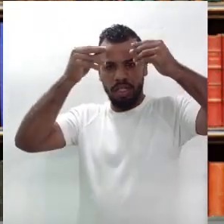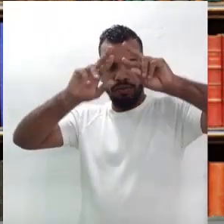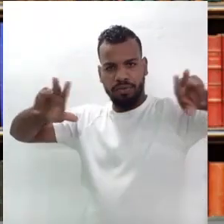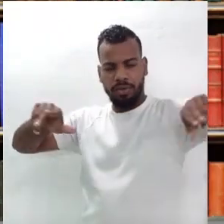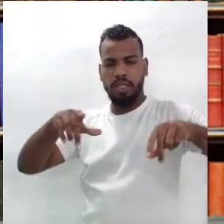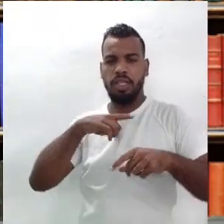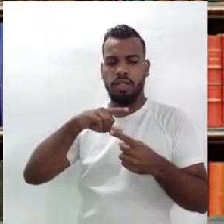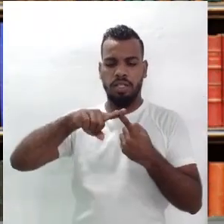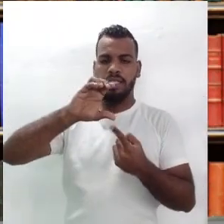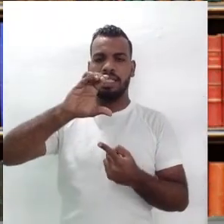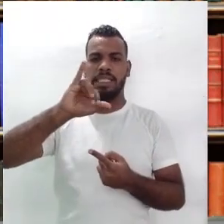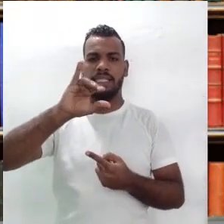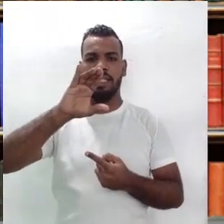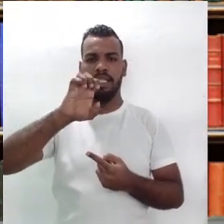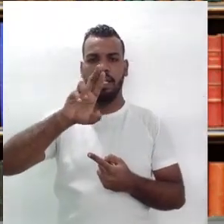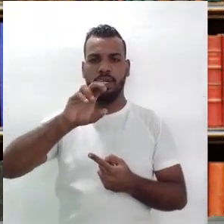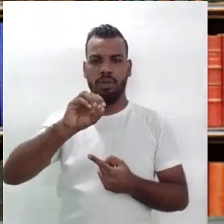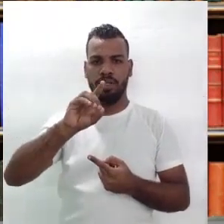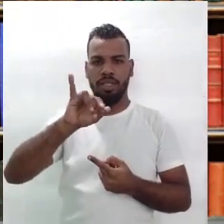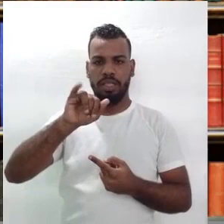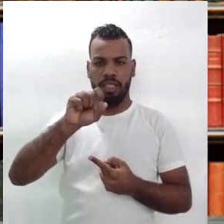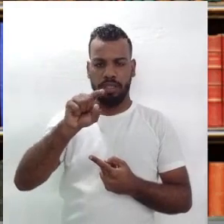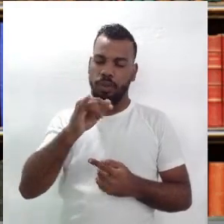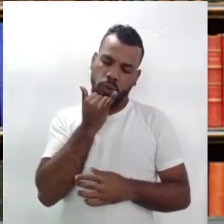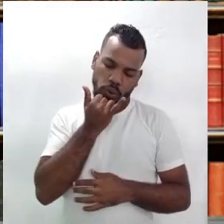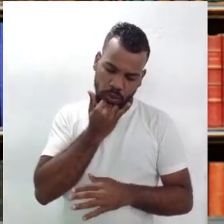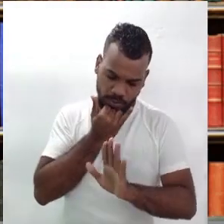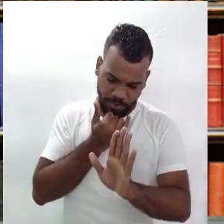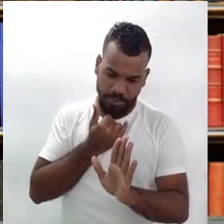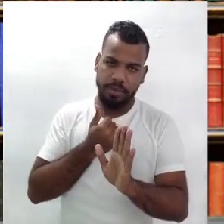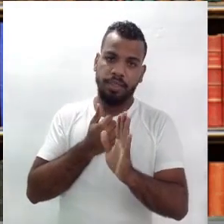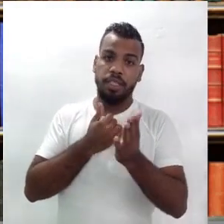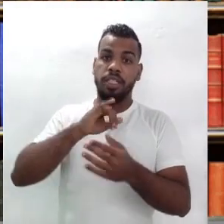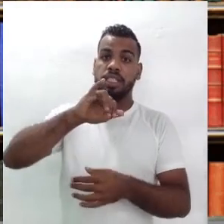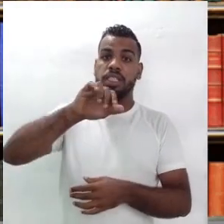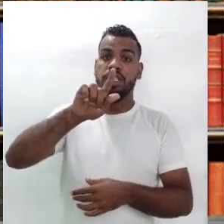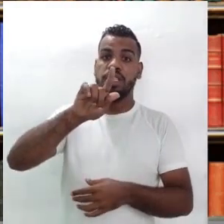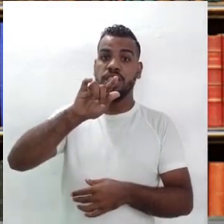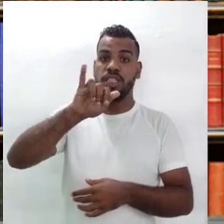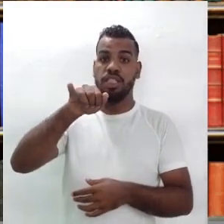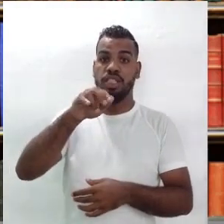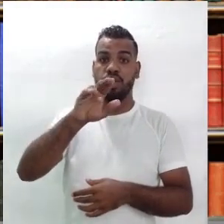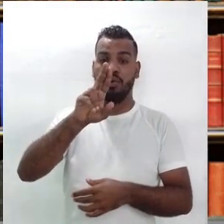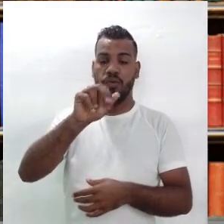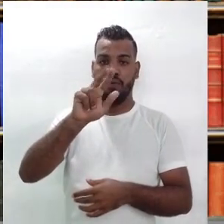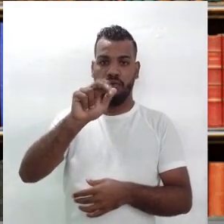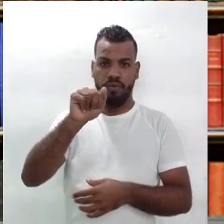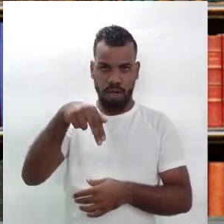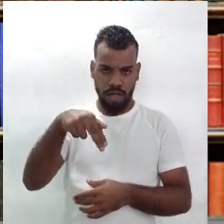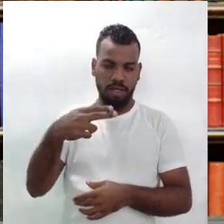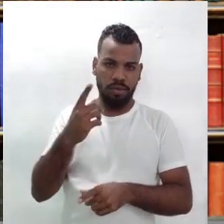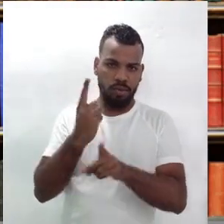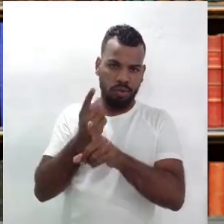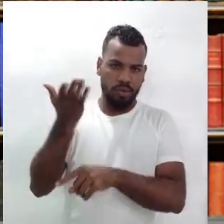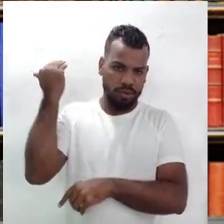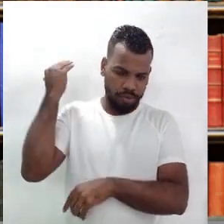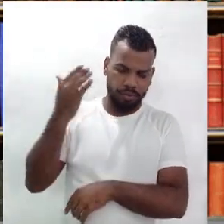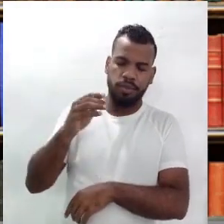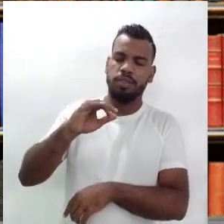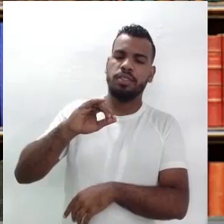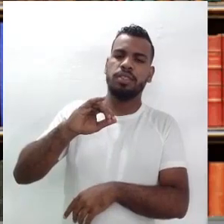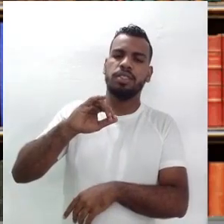Cícero Dias, aliás, me perdoe, Gilvão Samirco, Cícero Dias foi de outro encontro, Gilvão